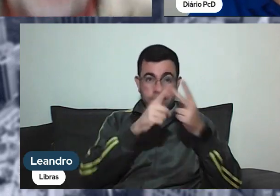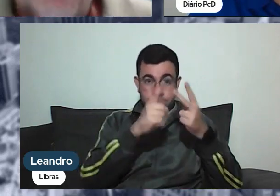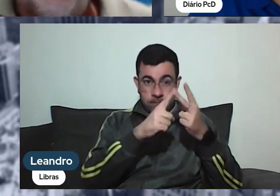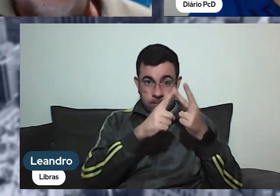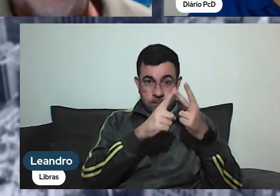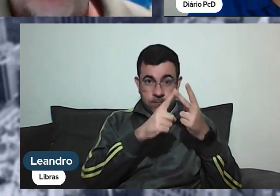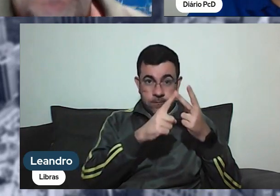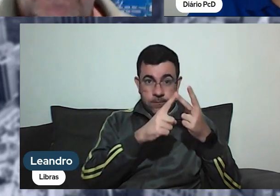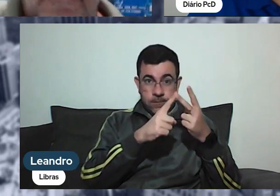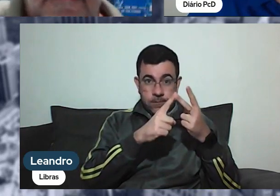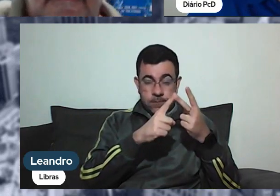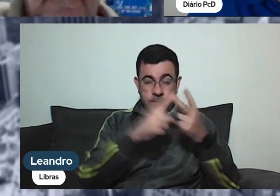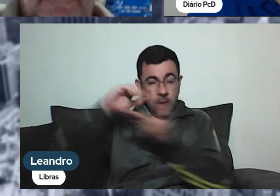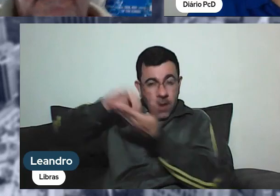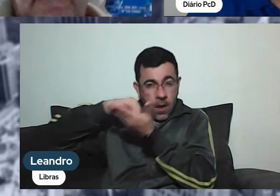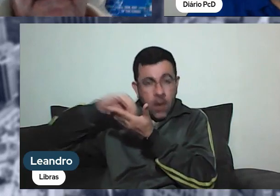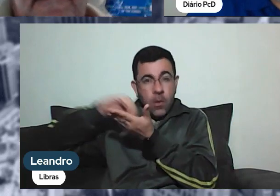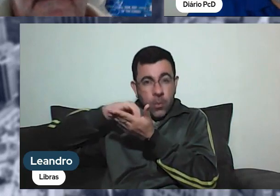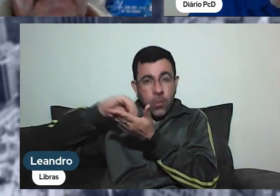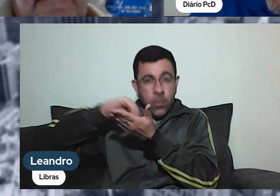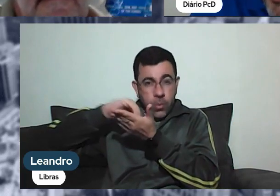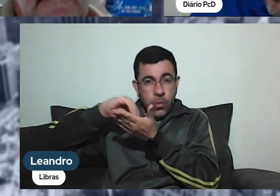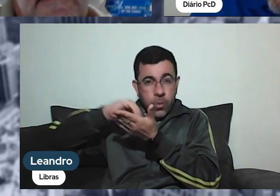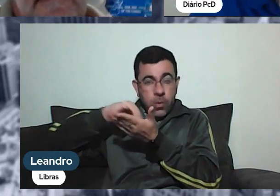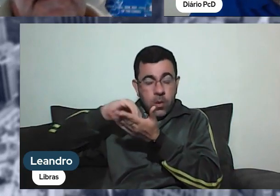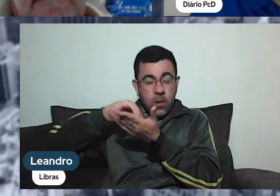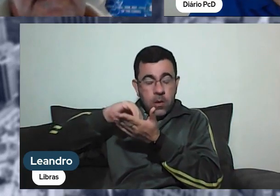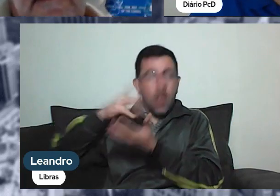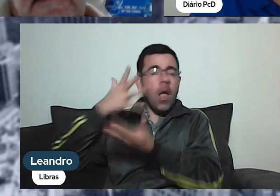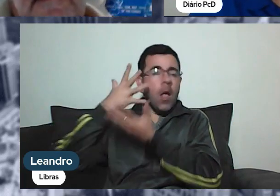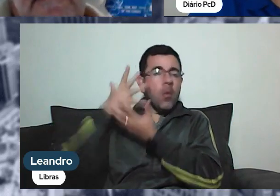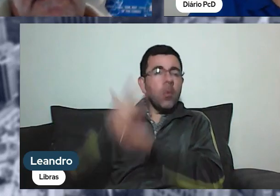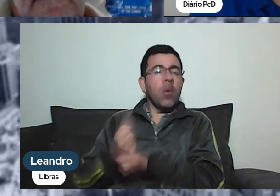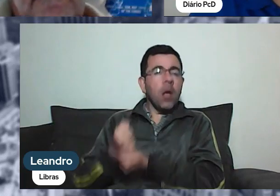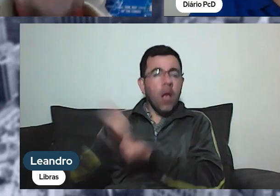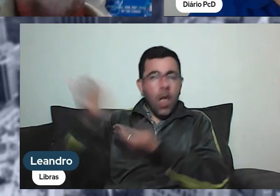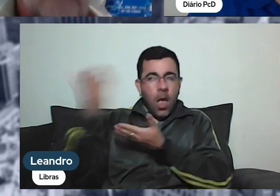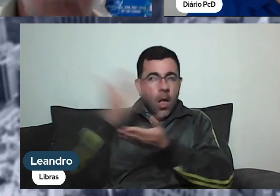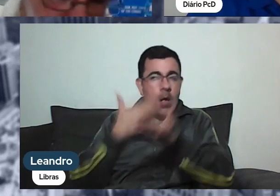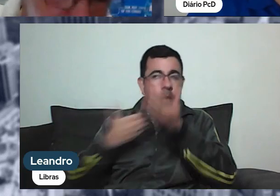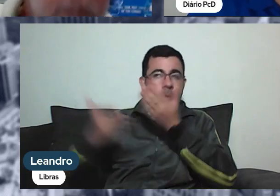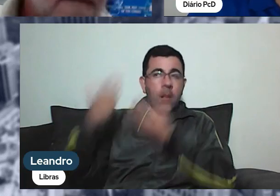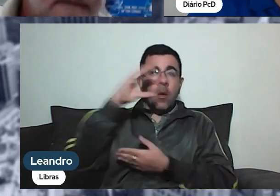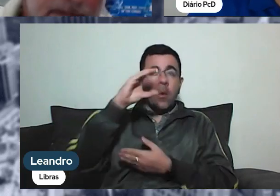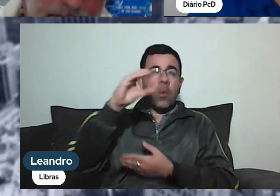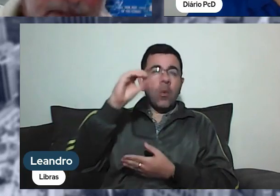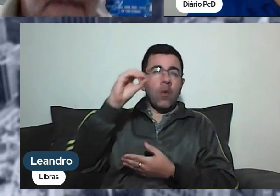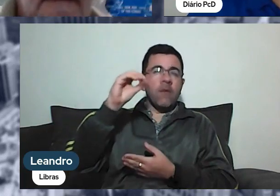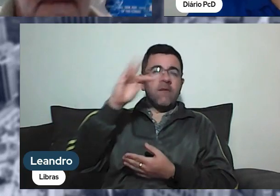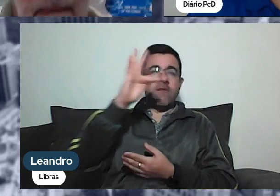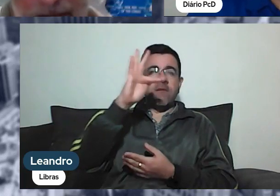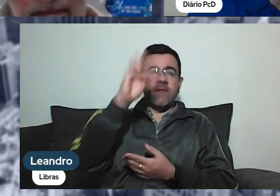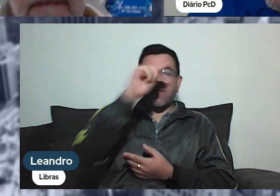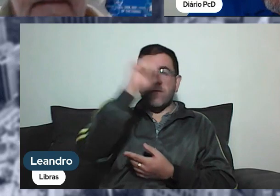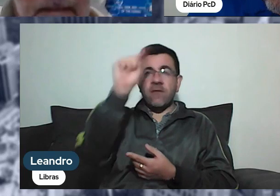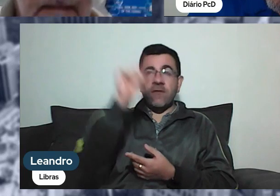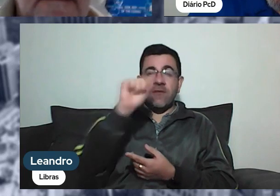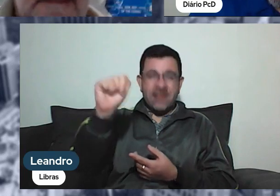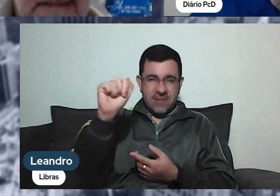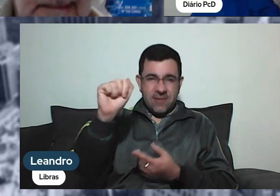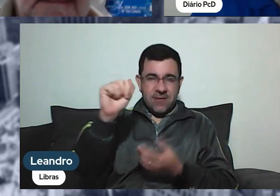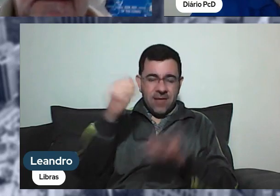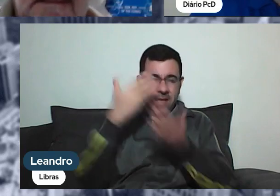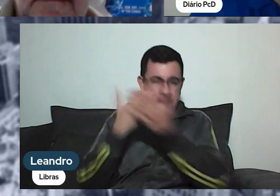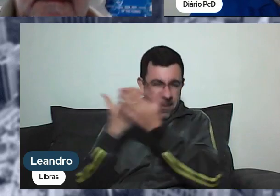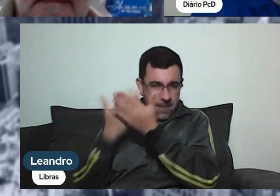esta secretaria admite que já tramita dentro do CONFAS a proposta de estudos para isso.